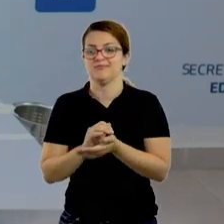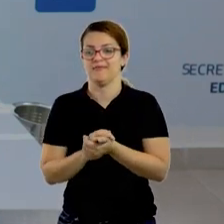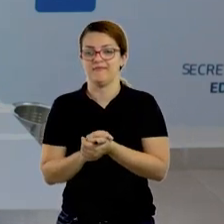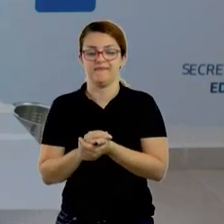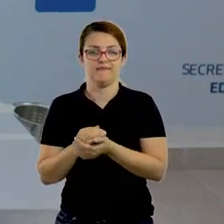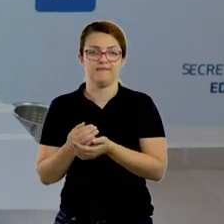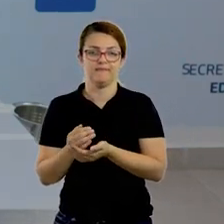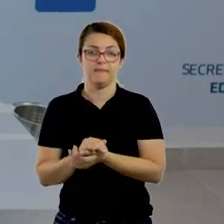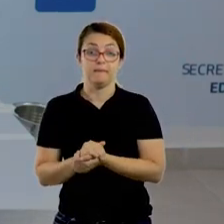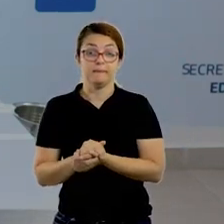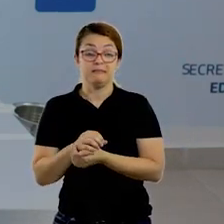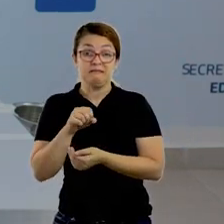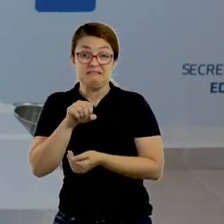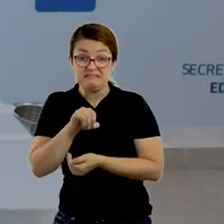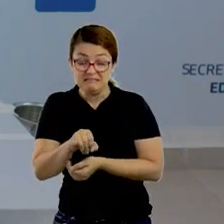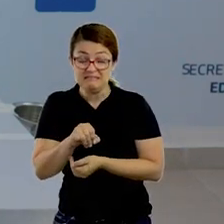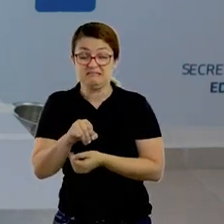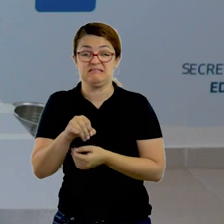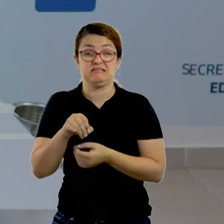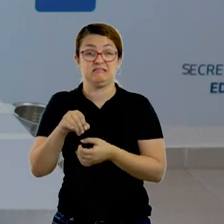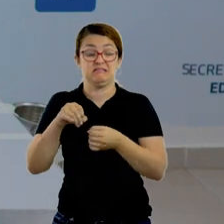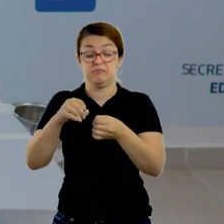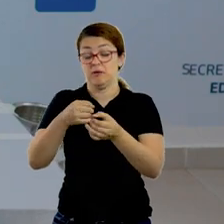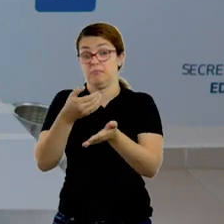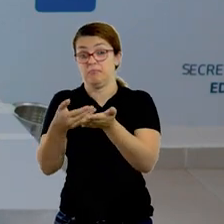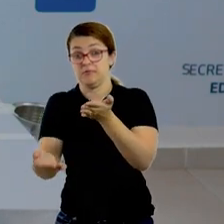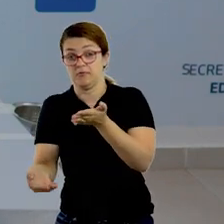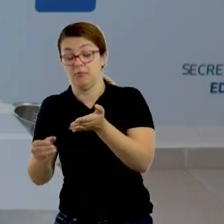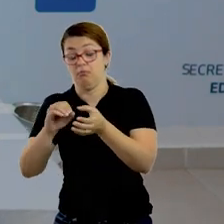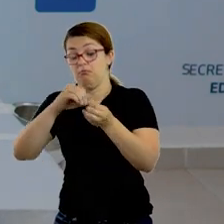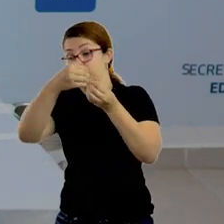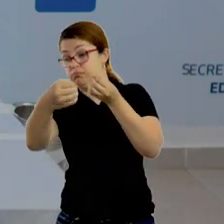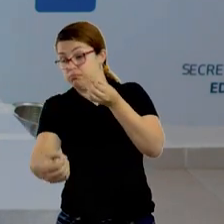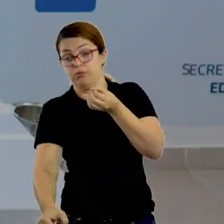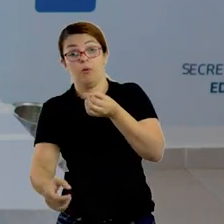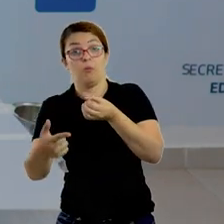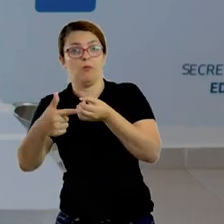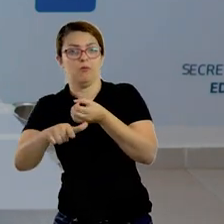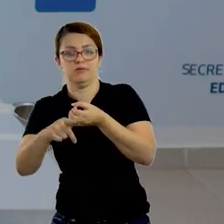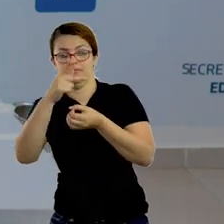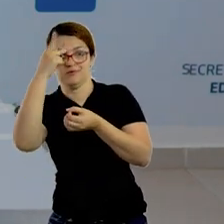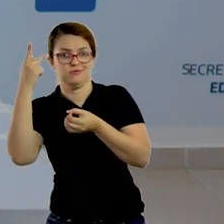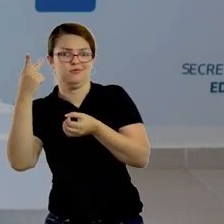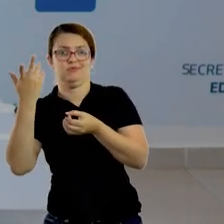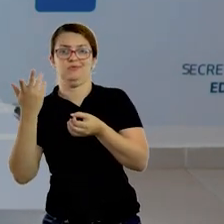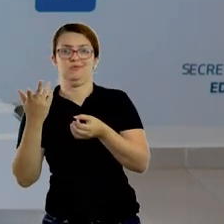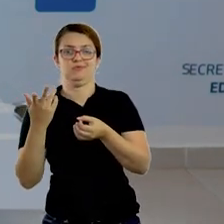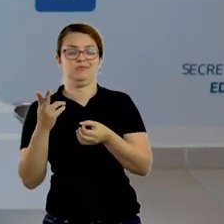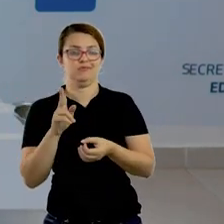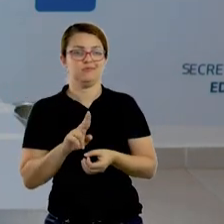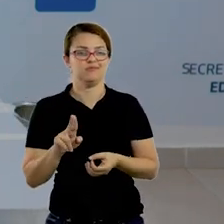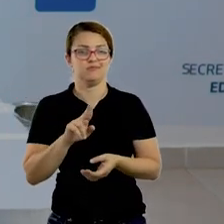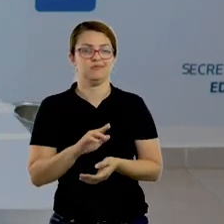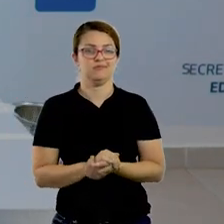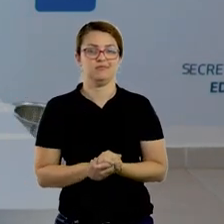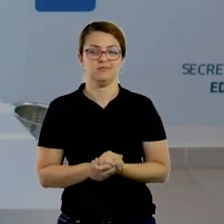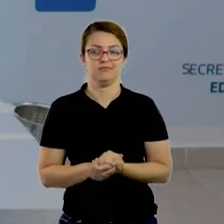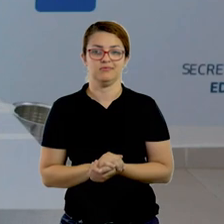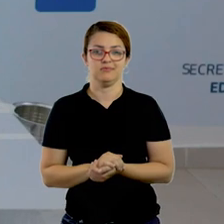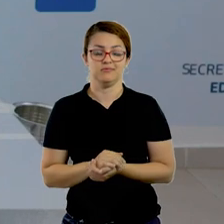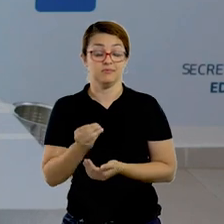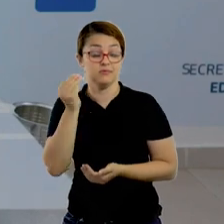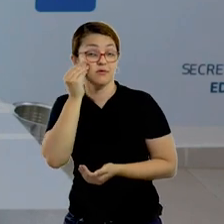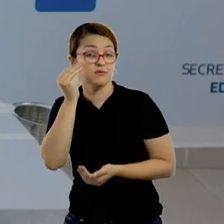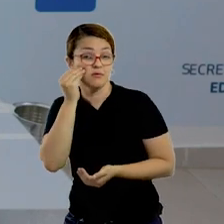A tampinha caiu fora do espaço, também é a vez do adversário. Eu roubo o é a vez do adversário. Então,